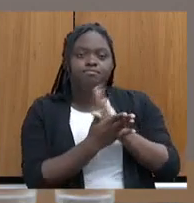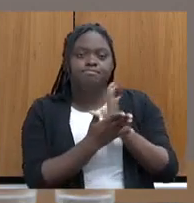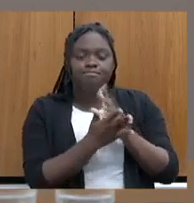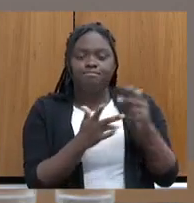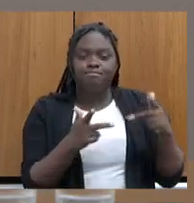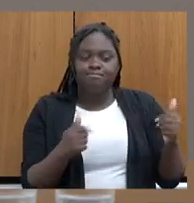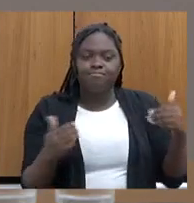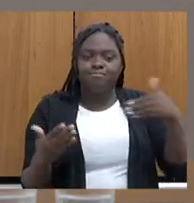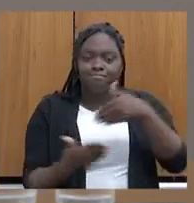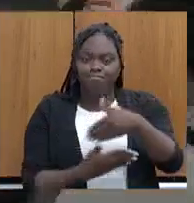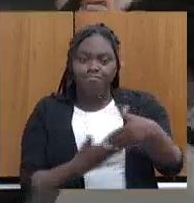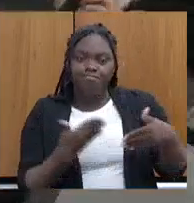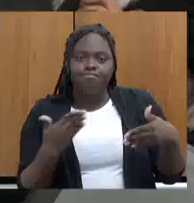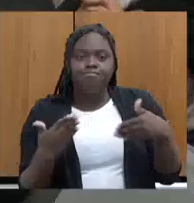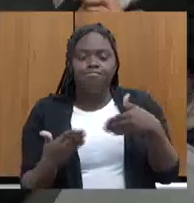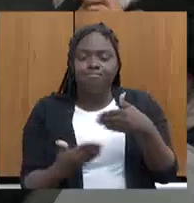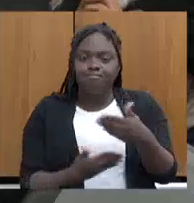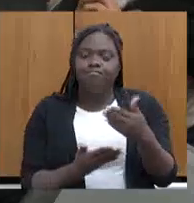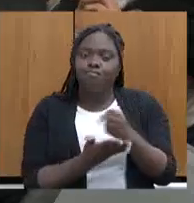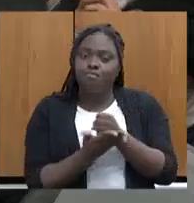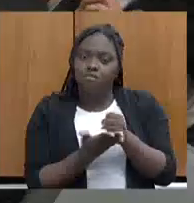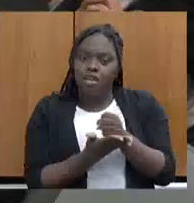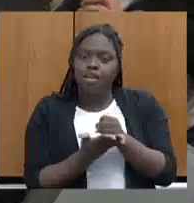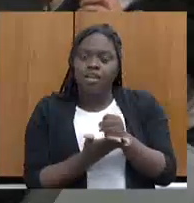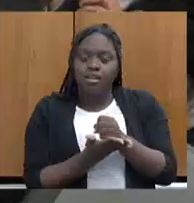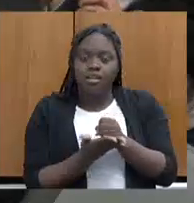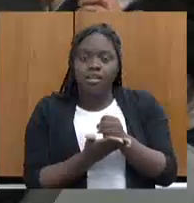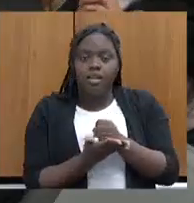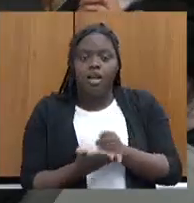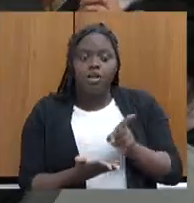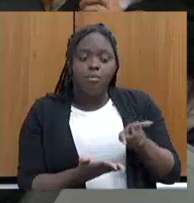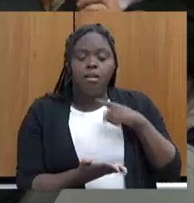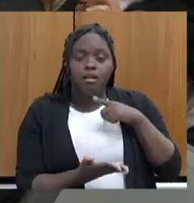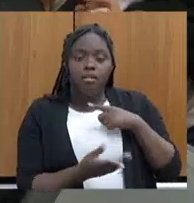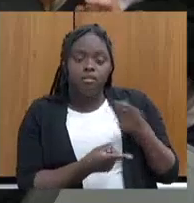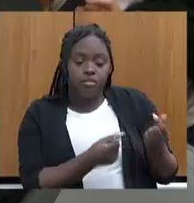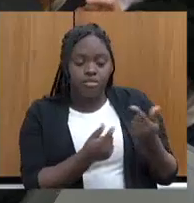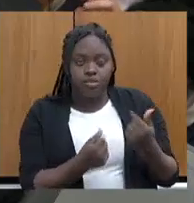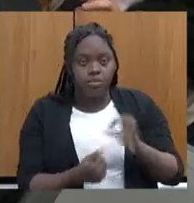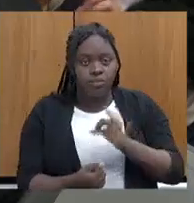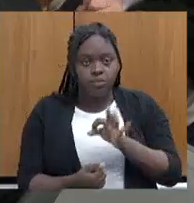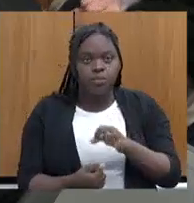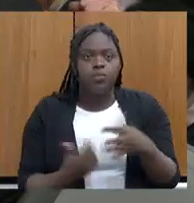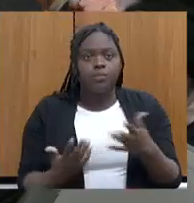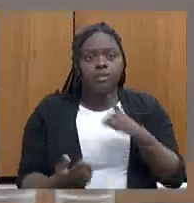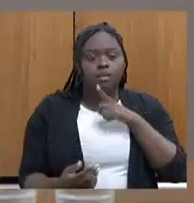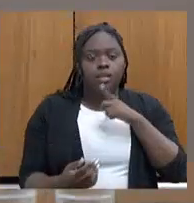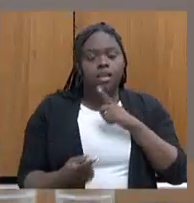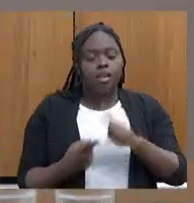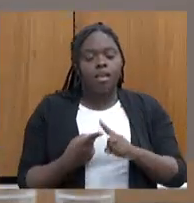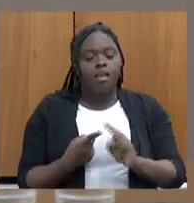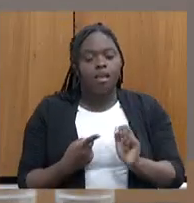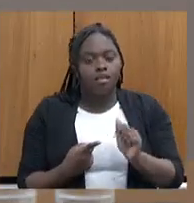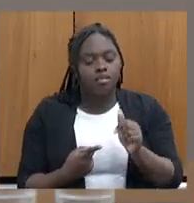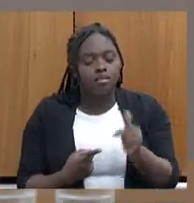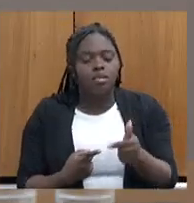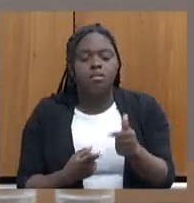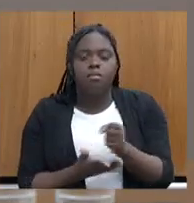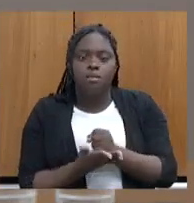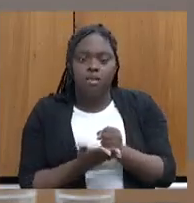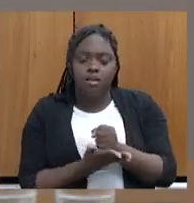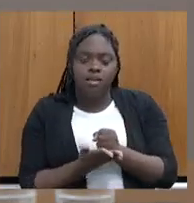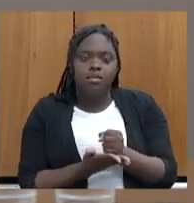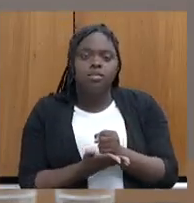transição, através de algumas condições básicas, para ela gerar renda. Então, eu tenho ações de condições básicas, ações de